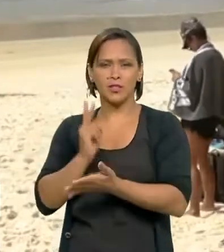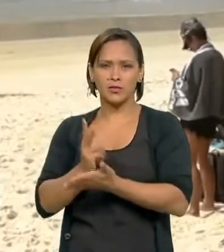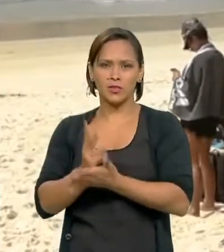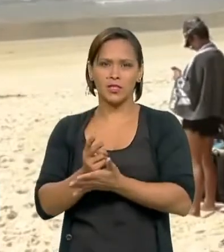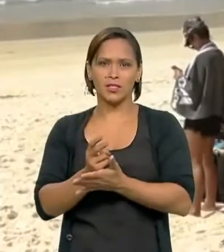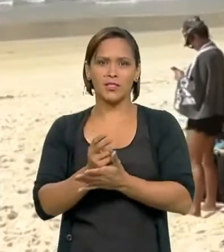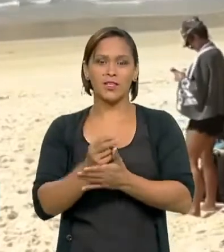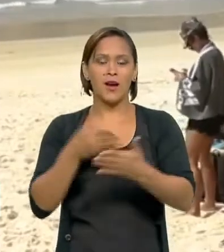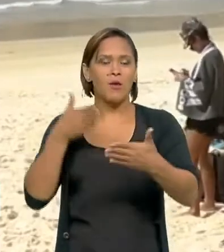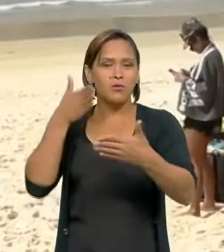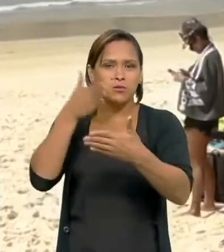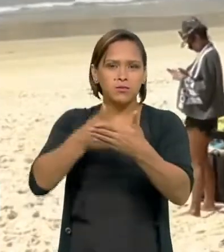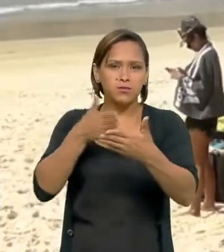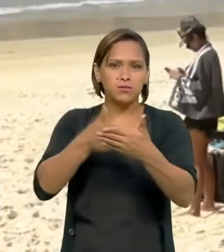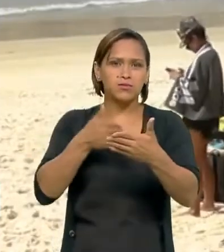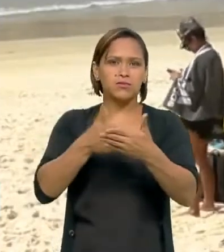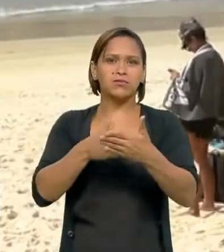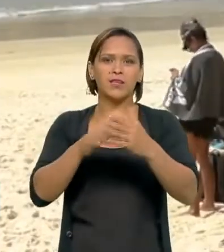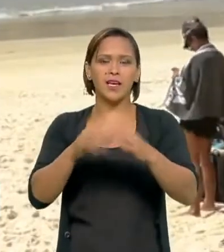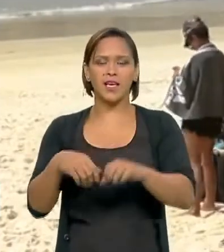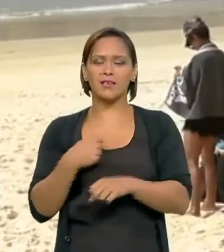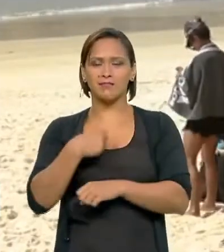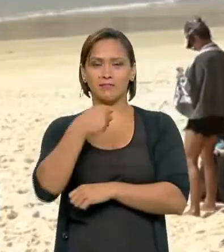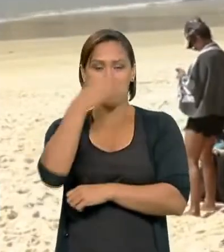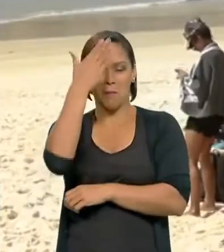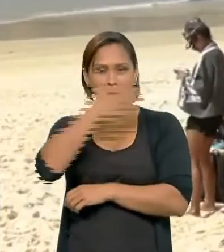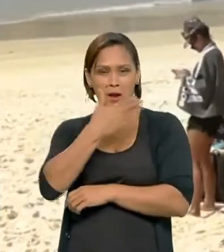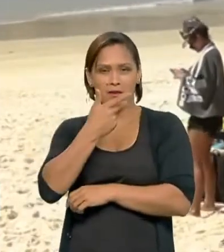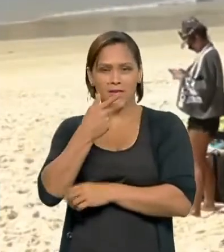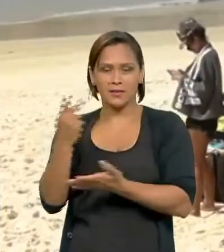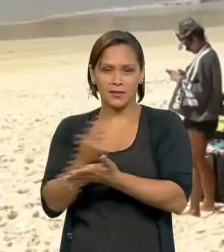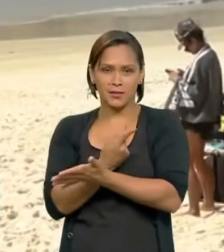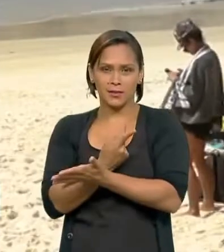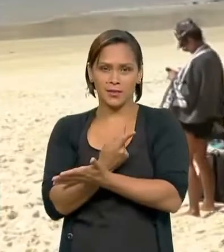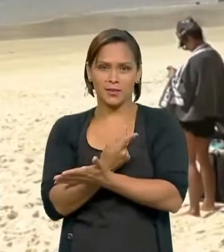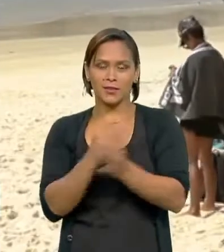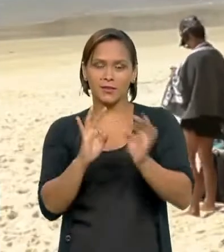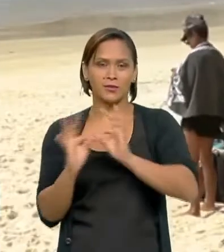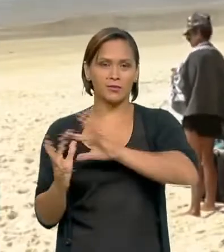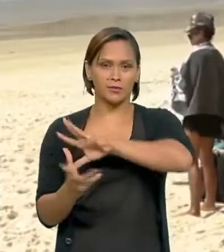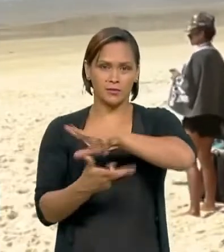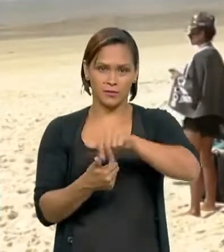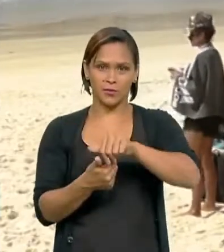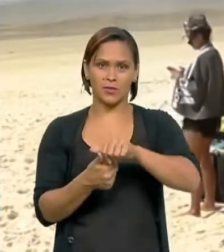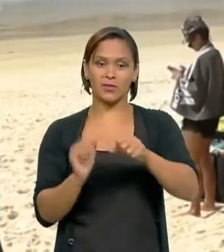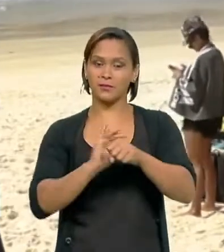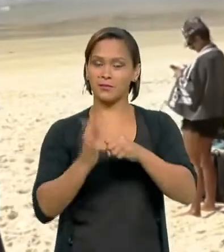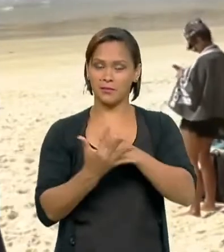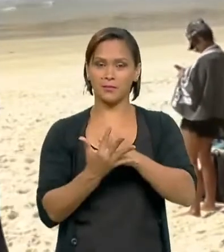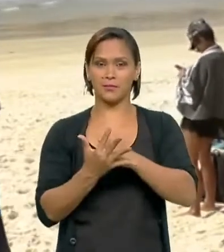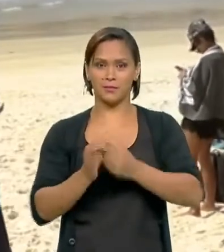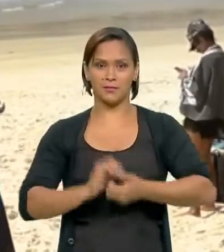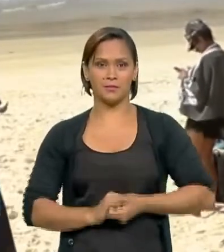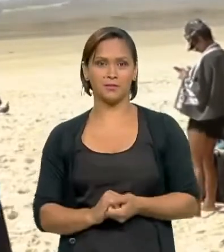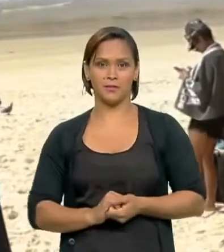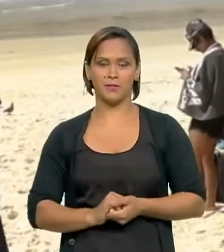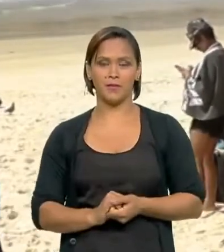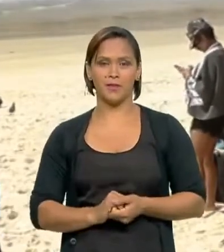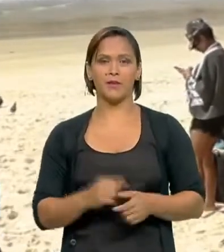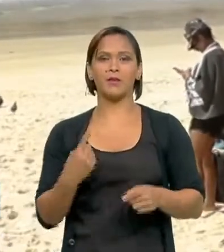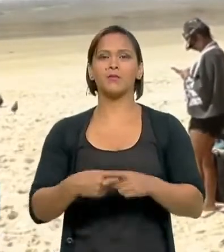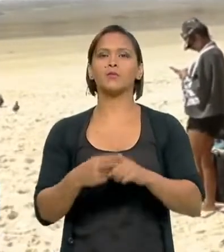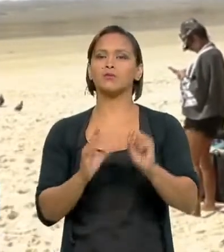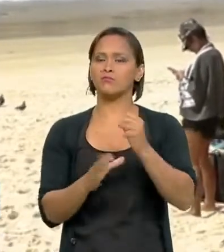combater realmente este mal que está assolando o mundo, esta pandemia. Porque